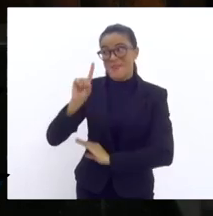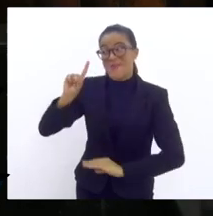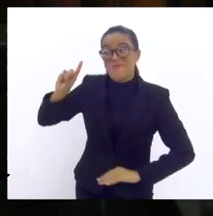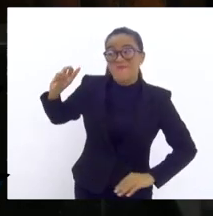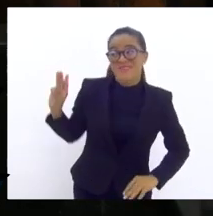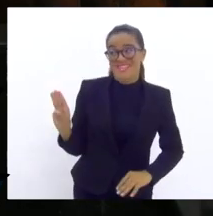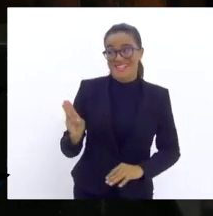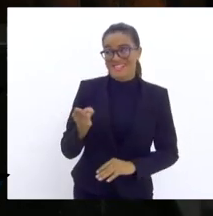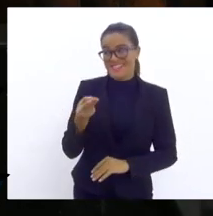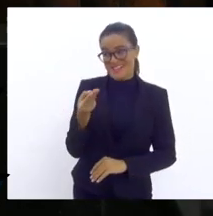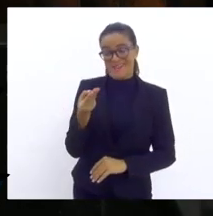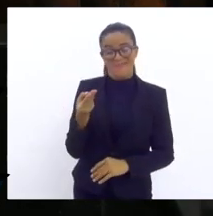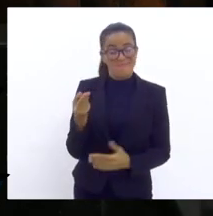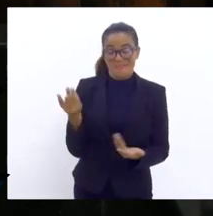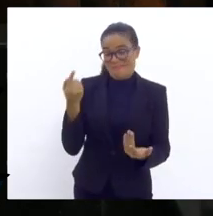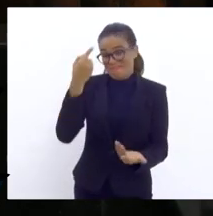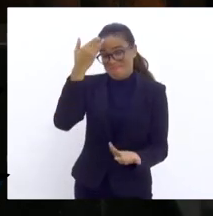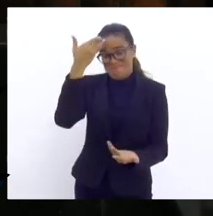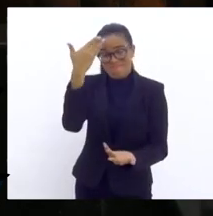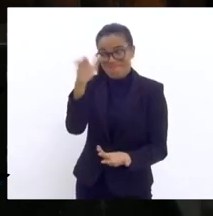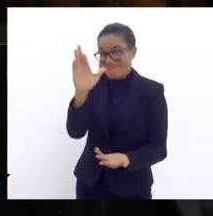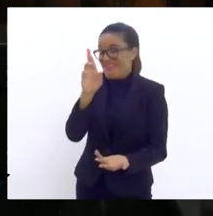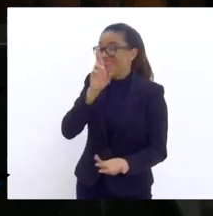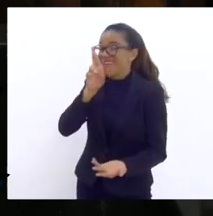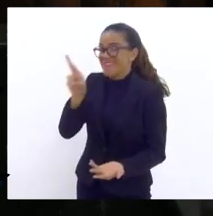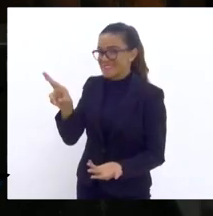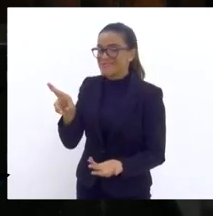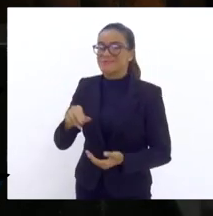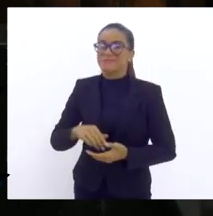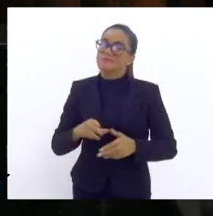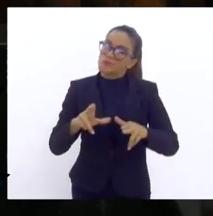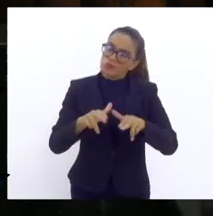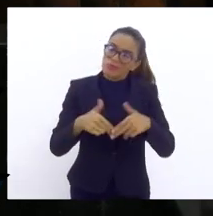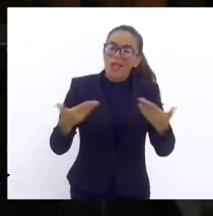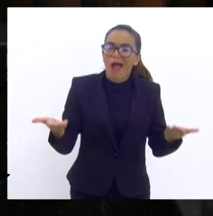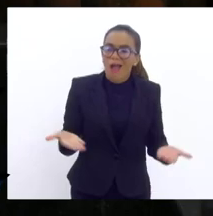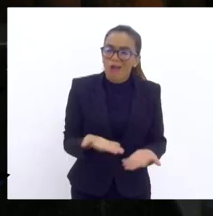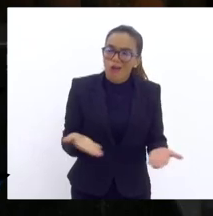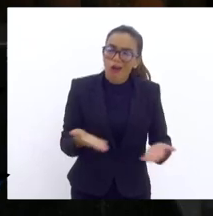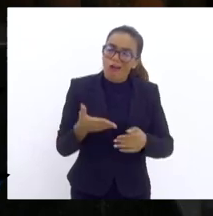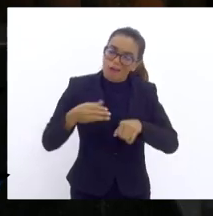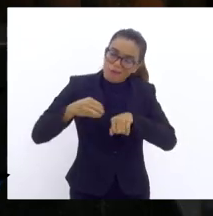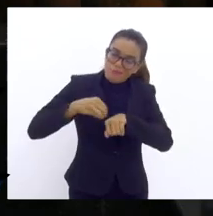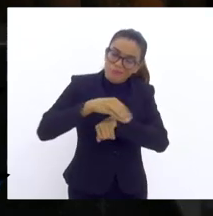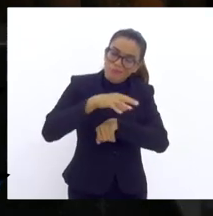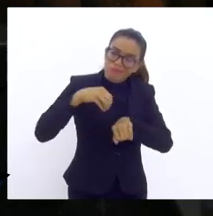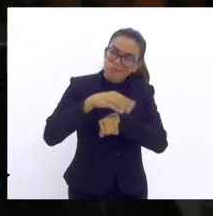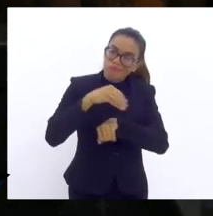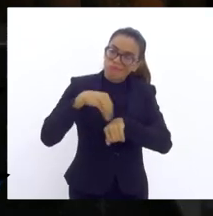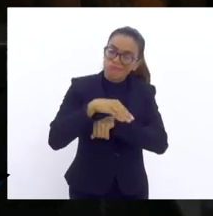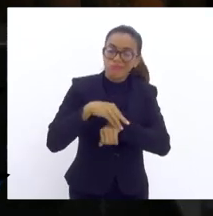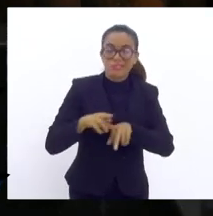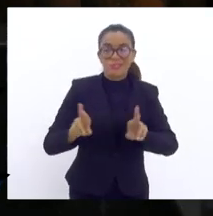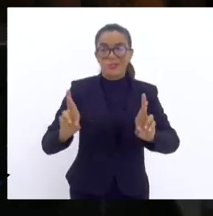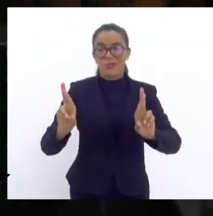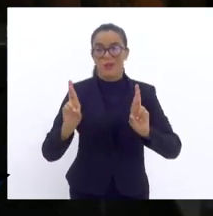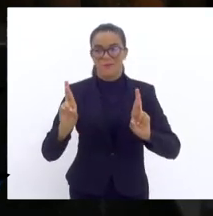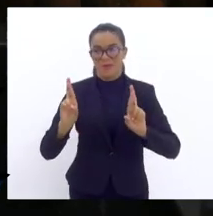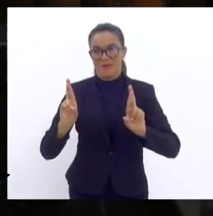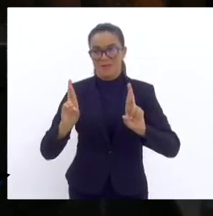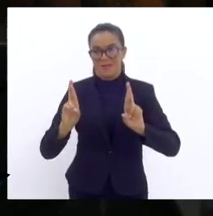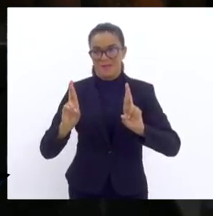eu não sei responder. Então, resolvi oficiar, gentilmente, para a gente ter essa resposta. Tomara